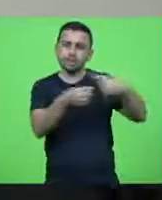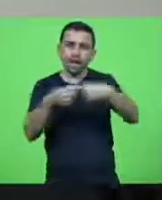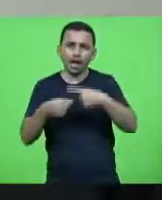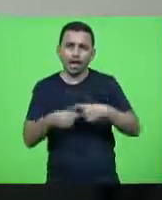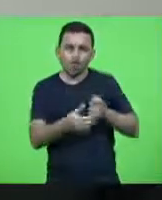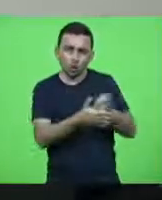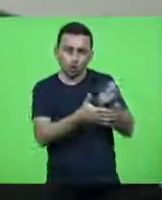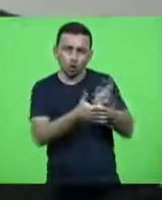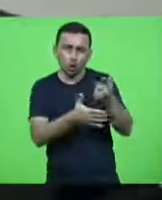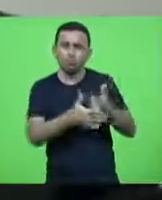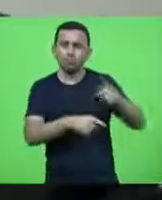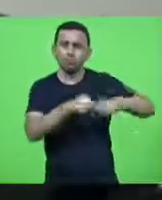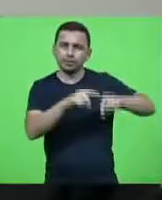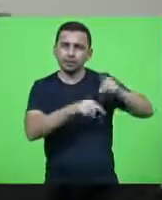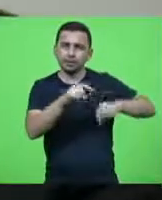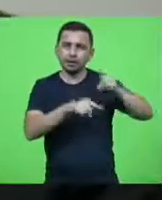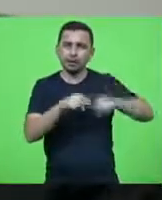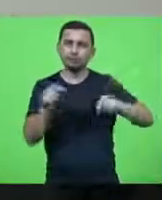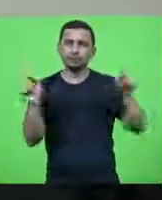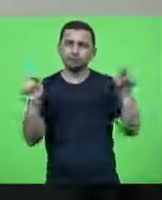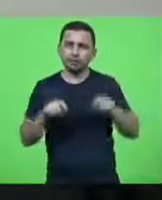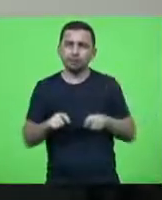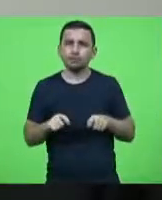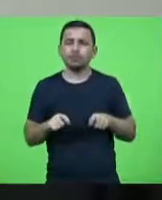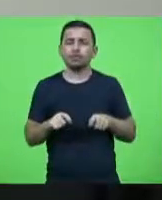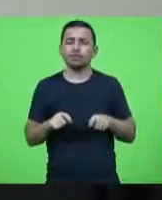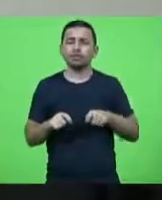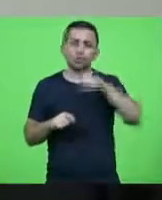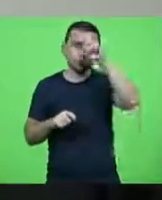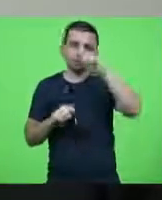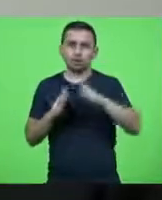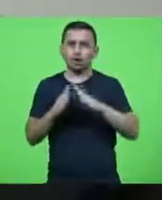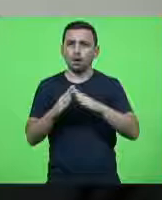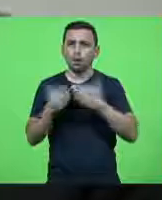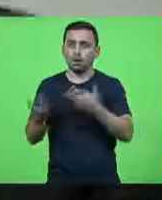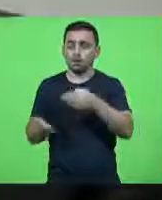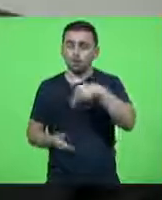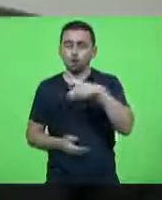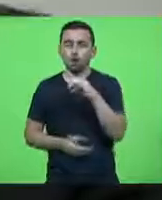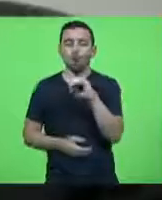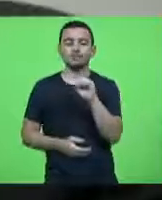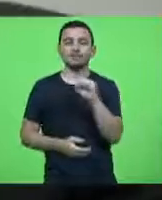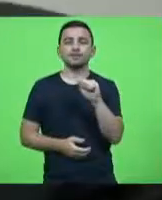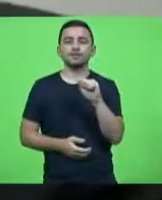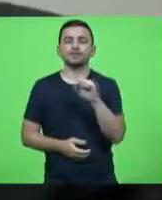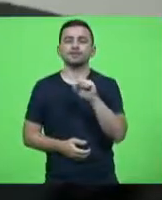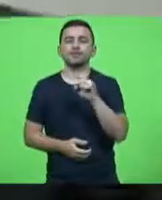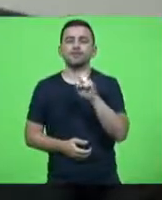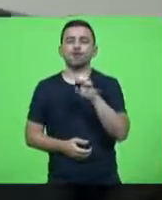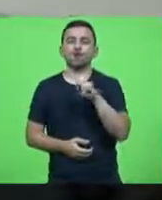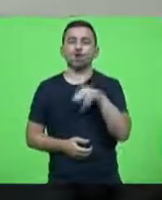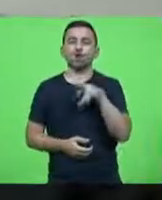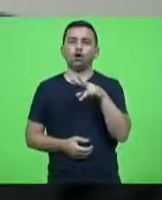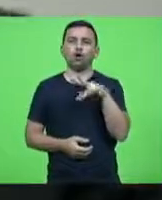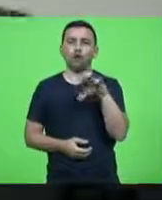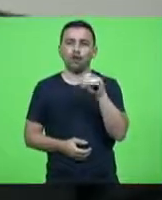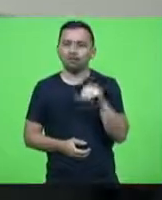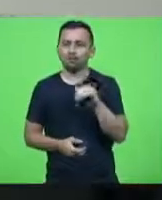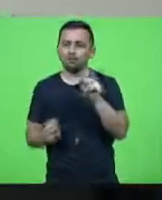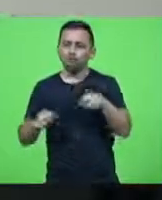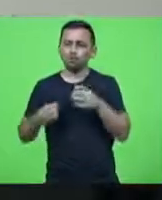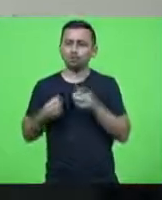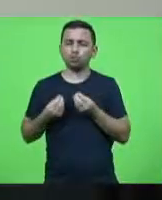necessários que possa comprar através do hospital Nossa Senhora dos Prazeres e ali fazer uma doação